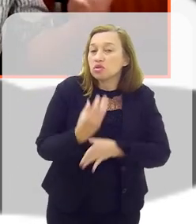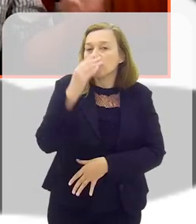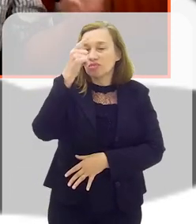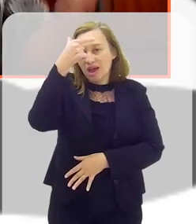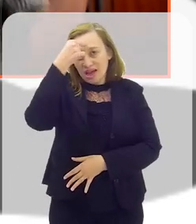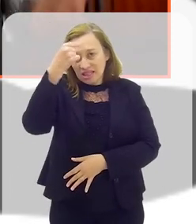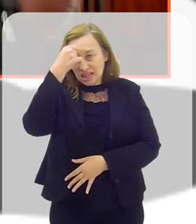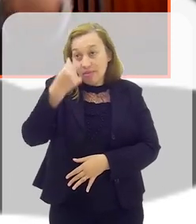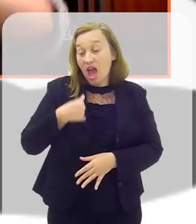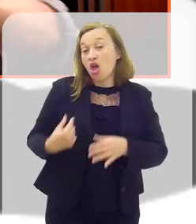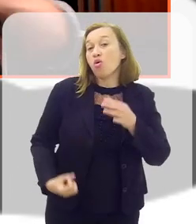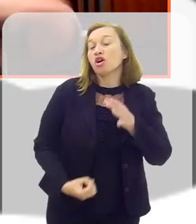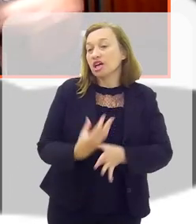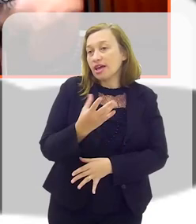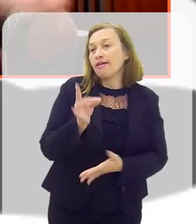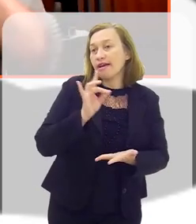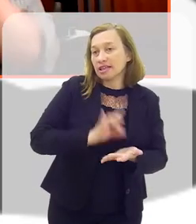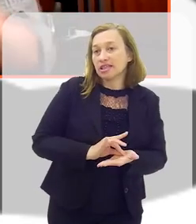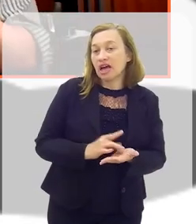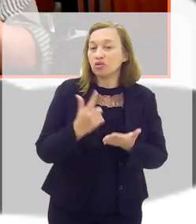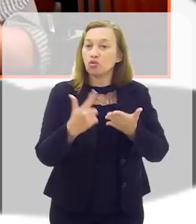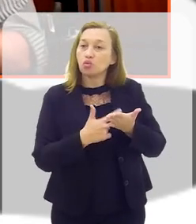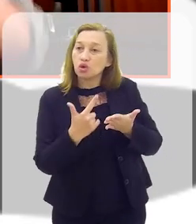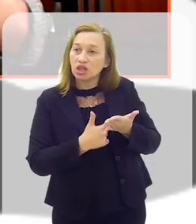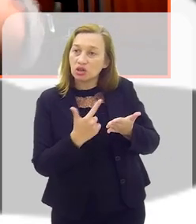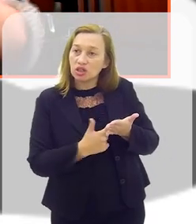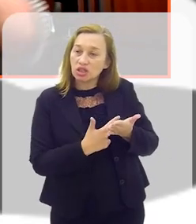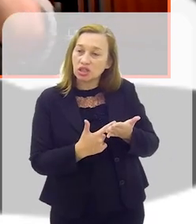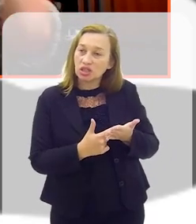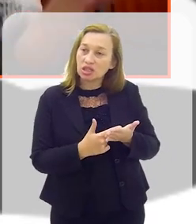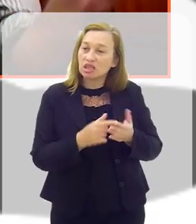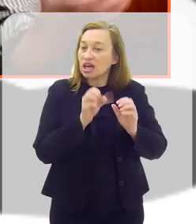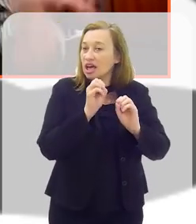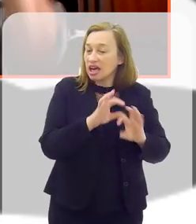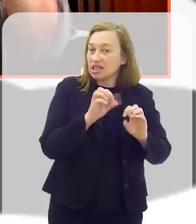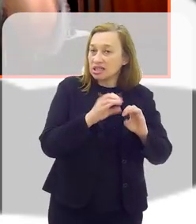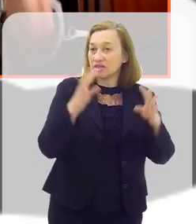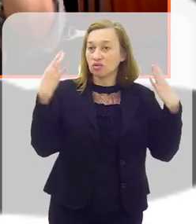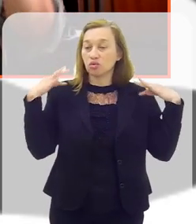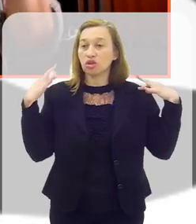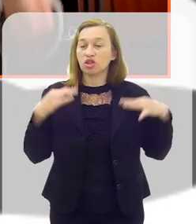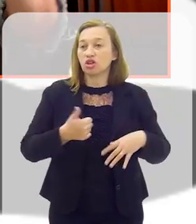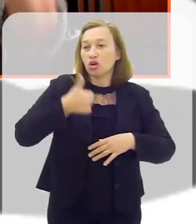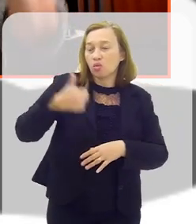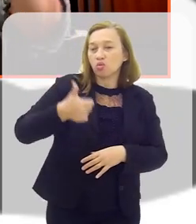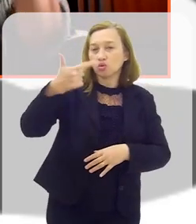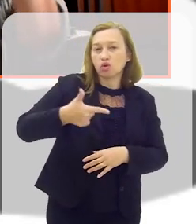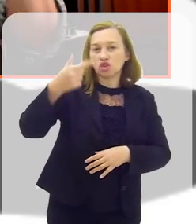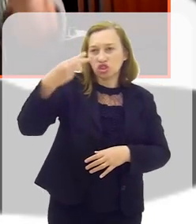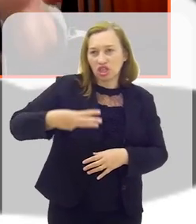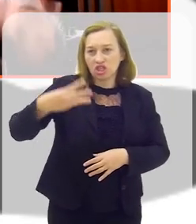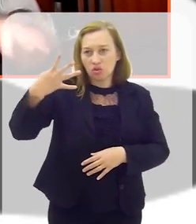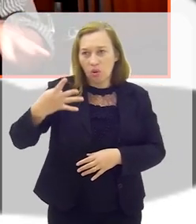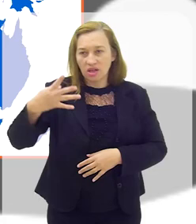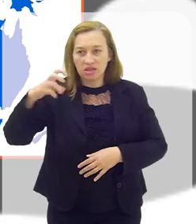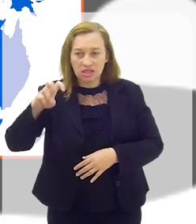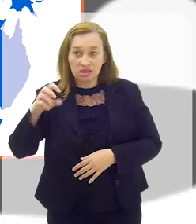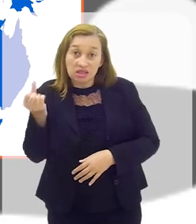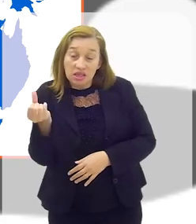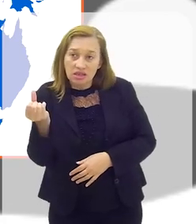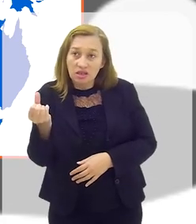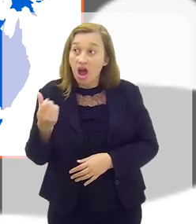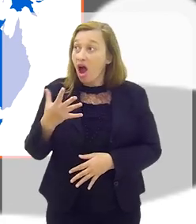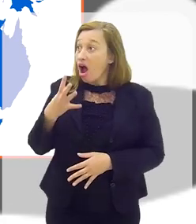acadêmica. Aí eu criei, na realidade, um livro chamado Lições de Turismo. Um, dois, três, quatro, cinco, seis.